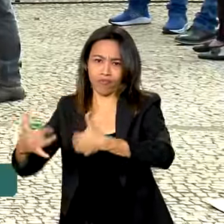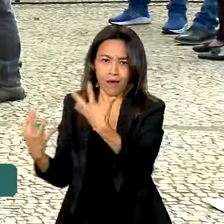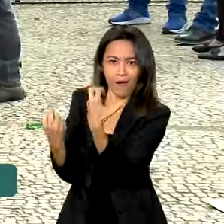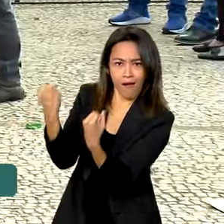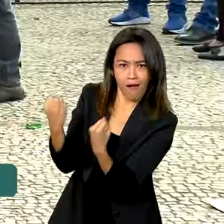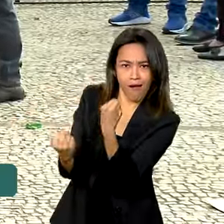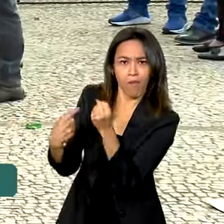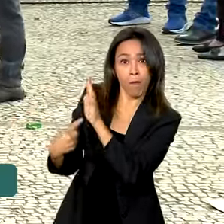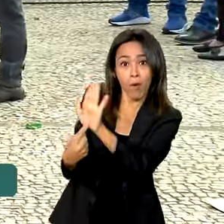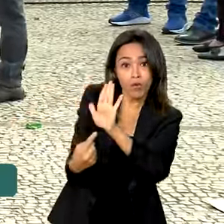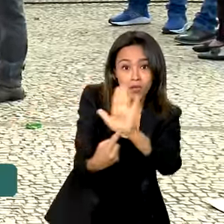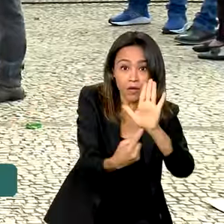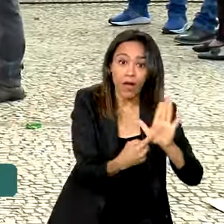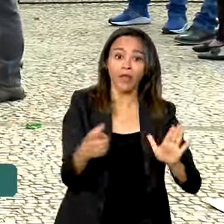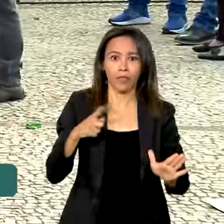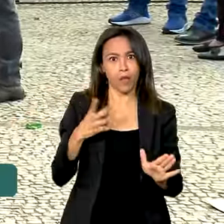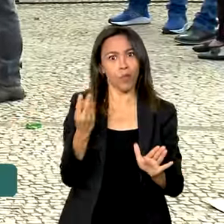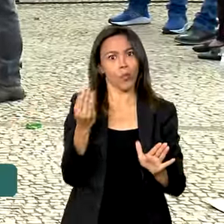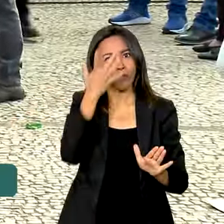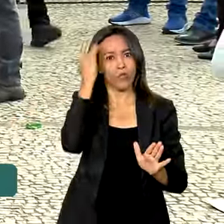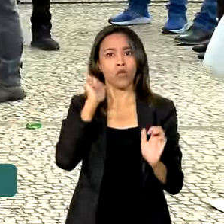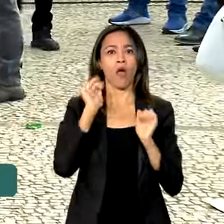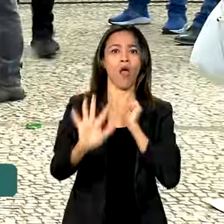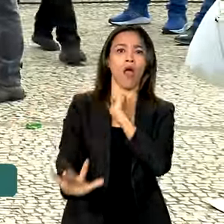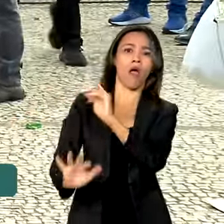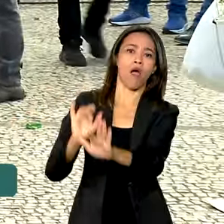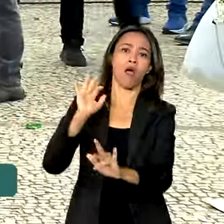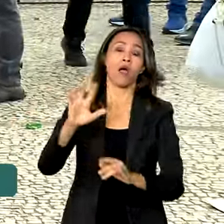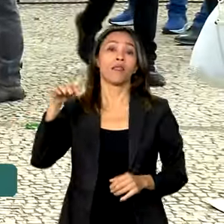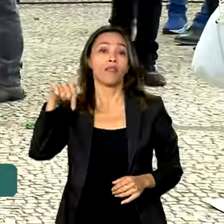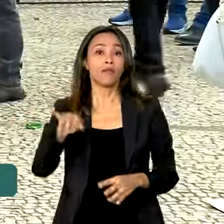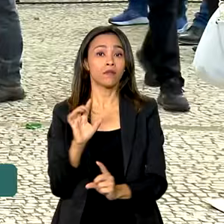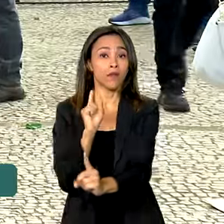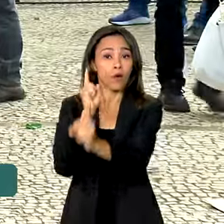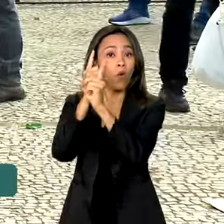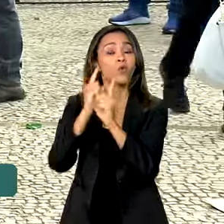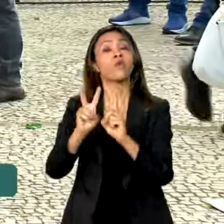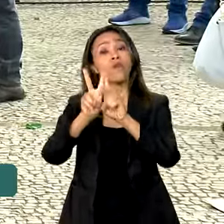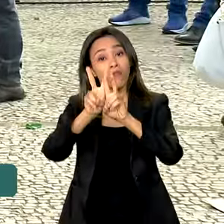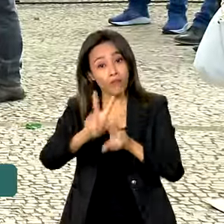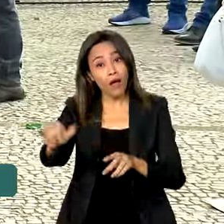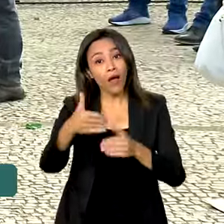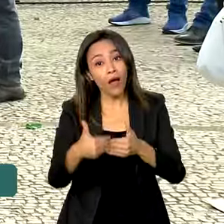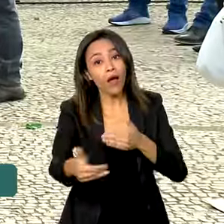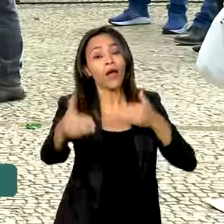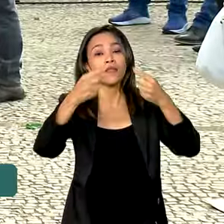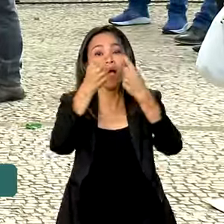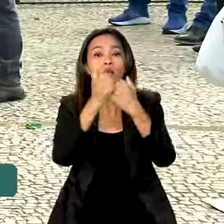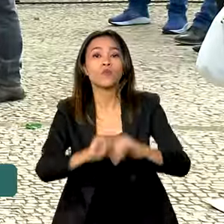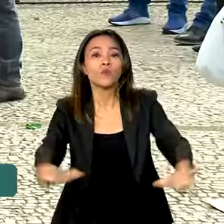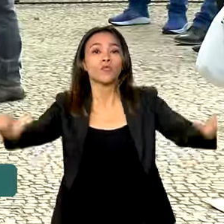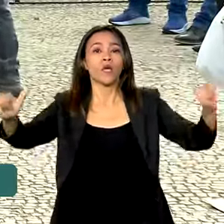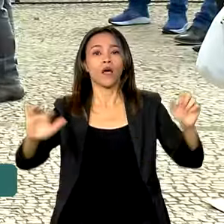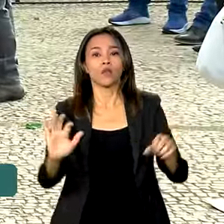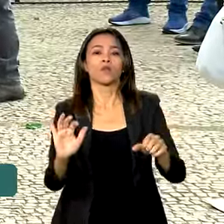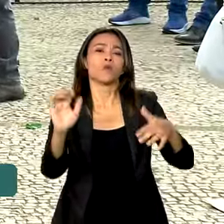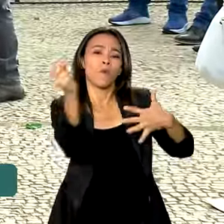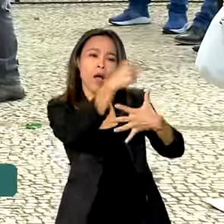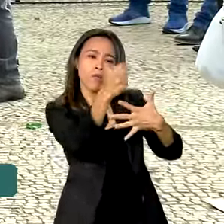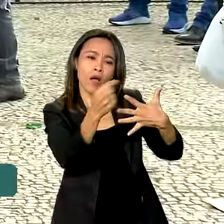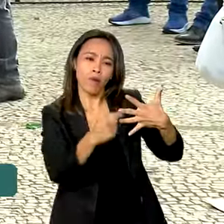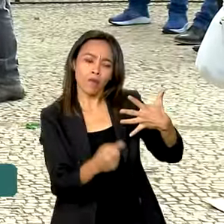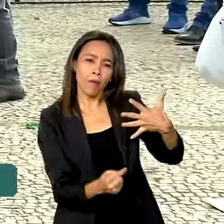circulando por aqui. Bom, durante o evento será anunciado um conjunto de medidas para promover a produção de alimentos